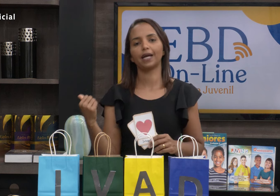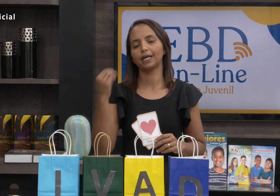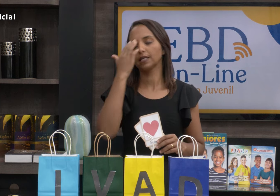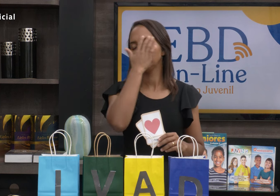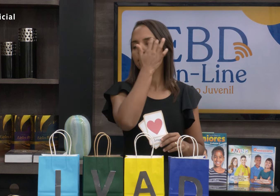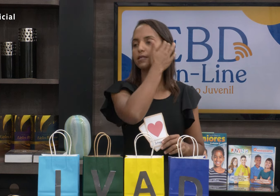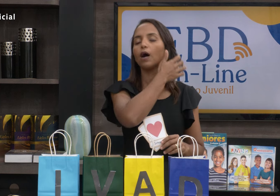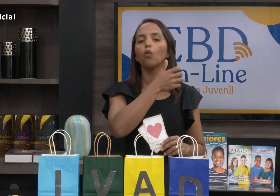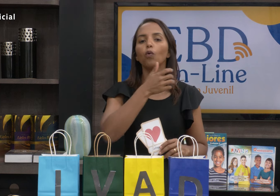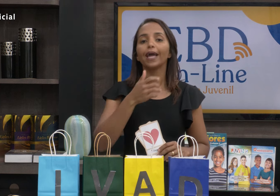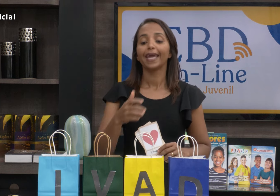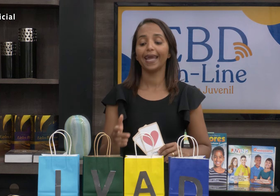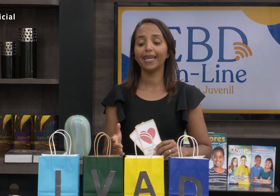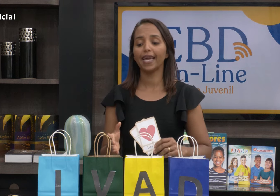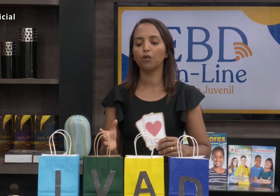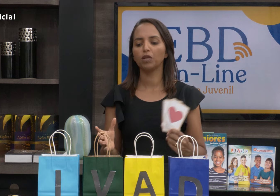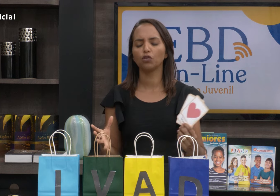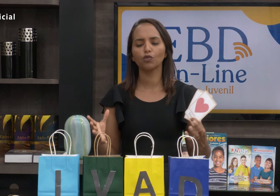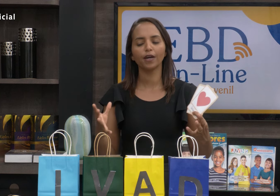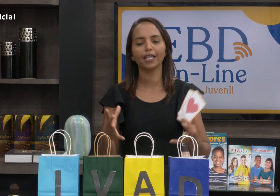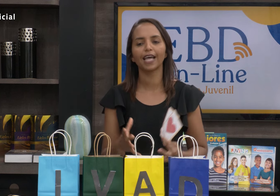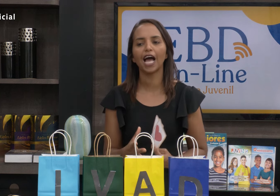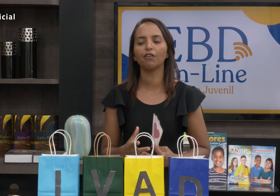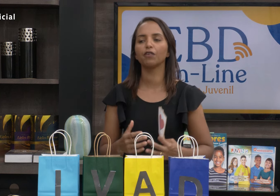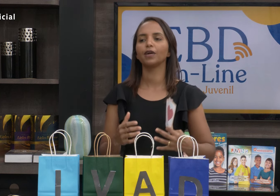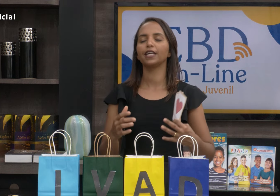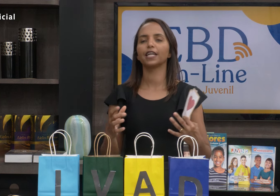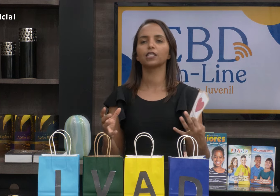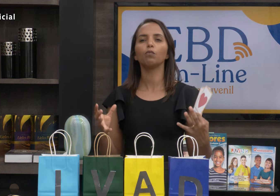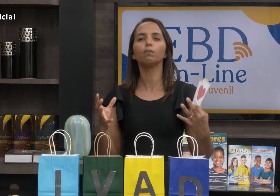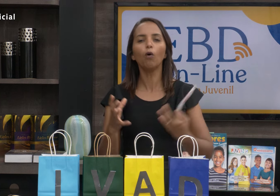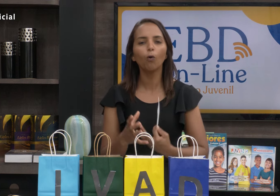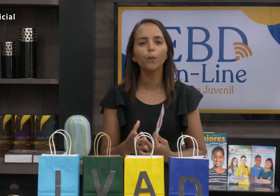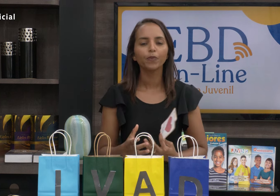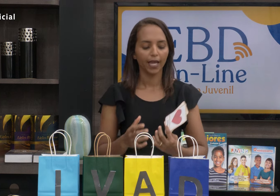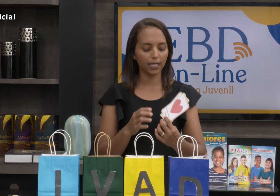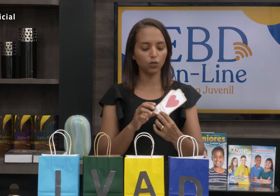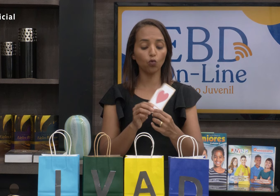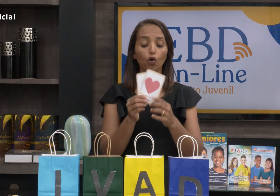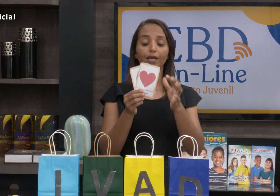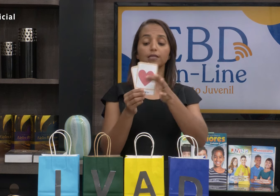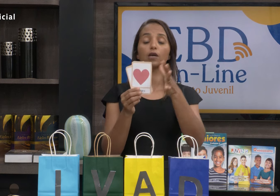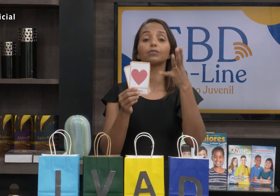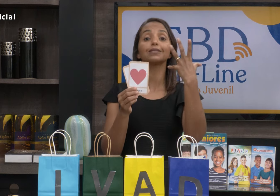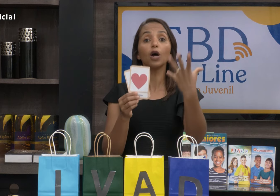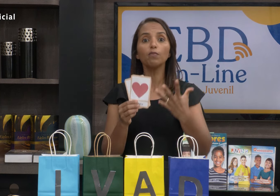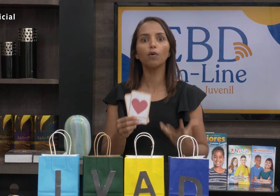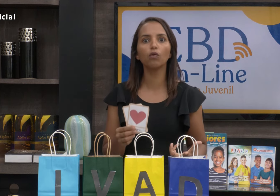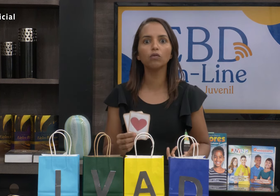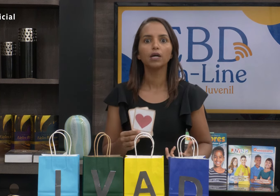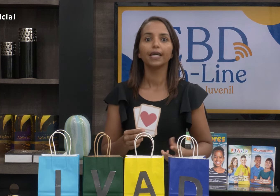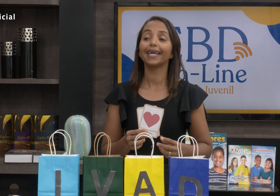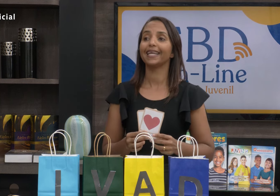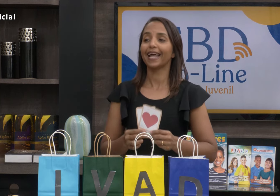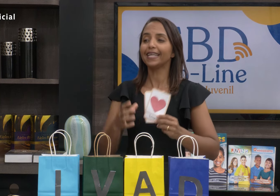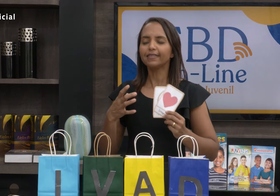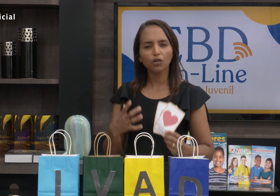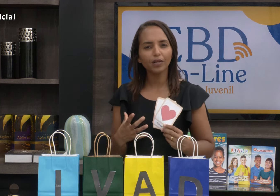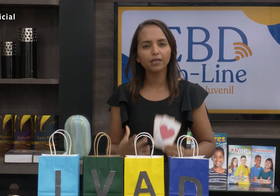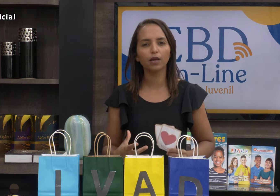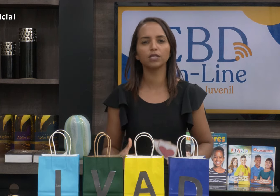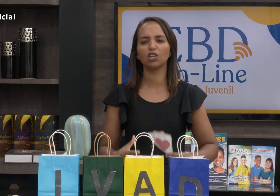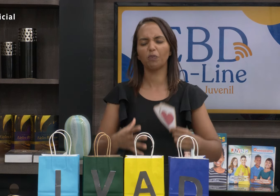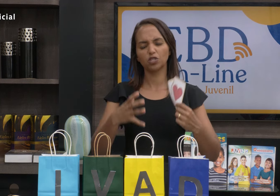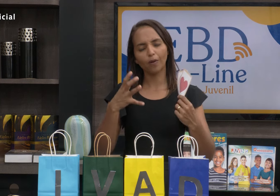convidado para a casa de Saúl, ele era um menino tão agradável, ele era tão bom, ele tinha um coração tão bom, ele era